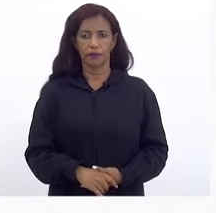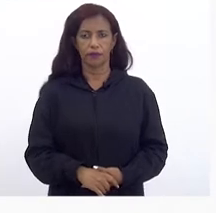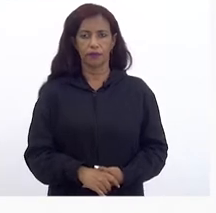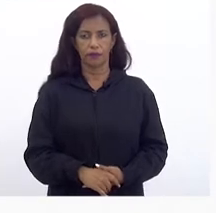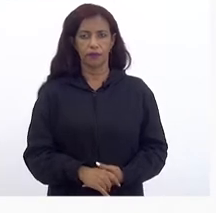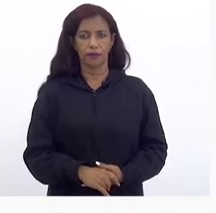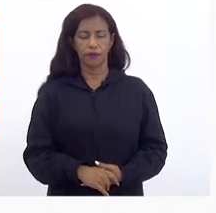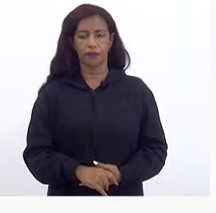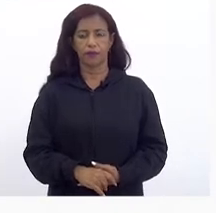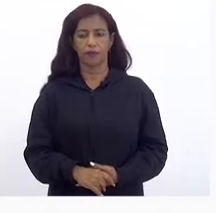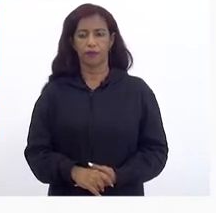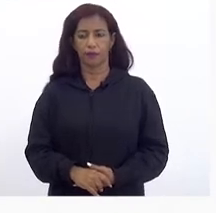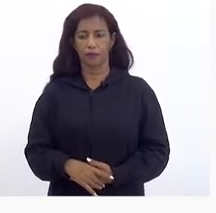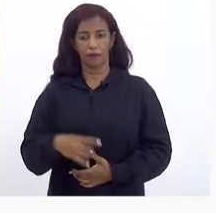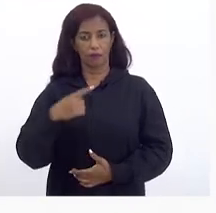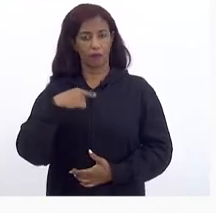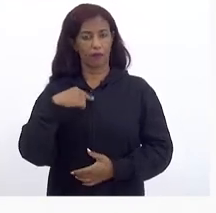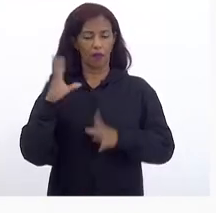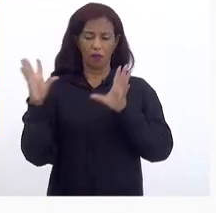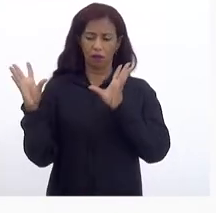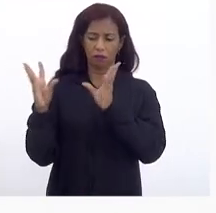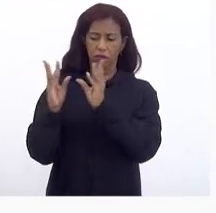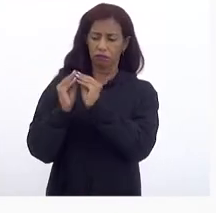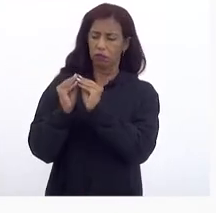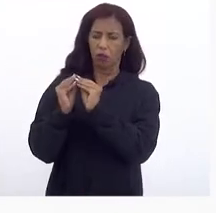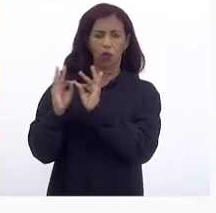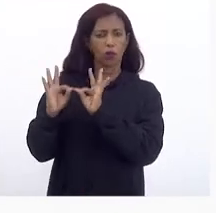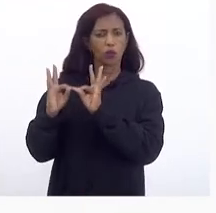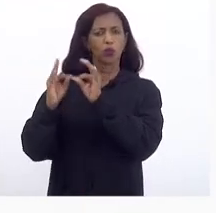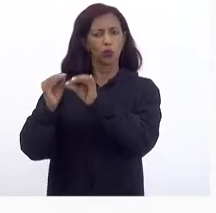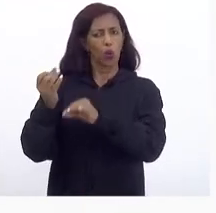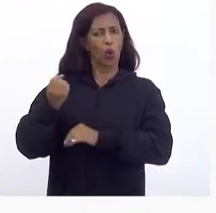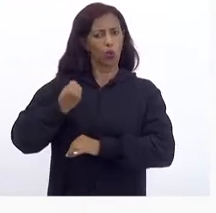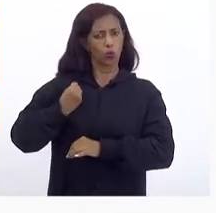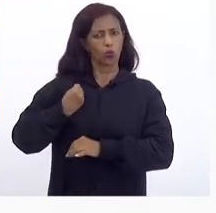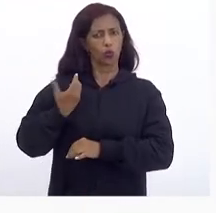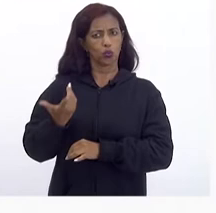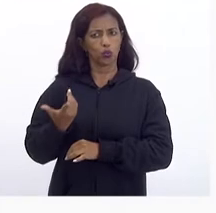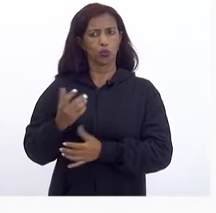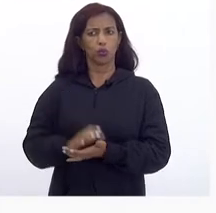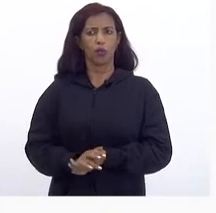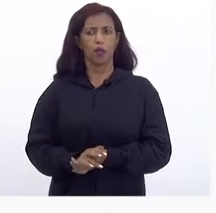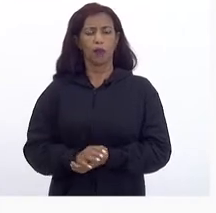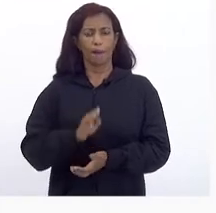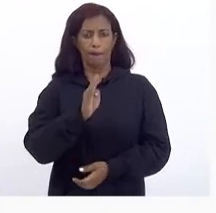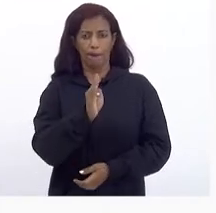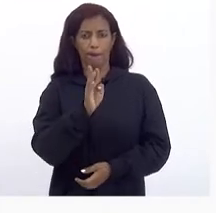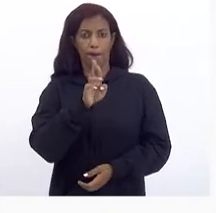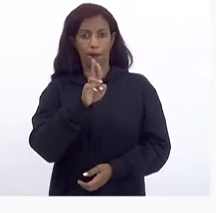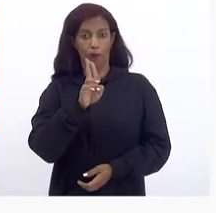O resumo geral Só em grandes números Tem a receita bruta